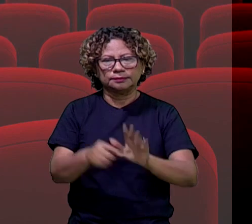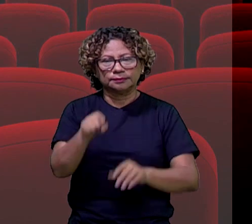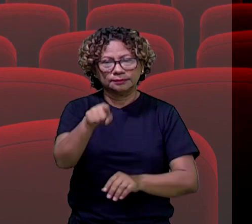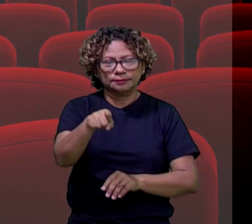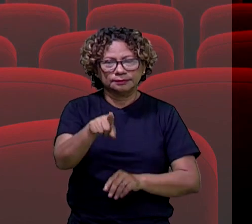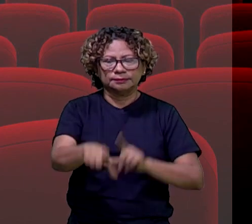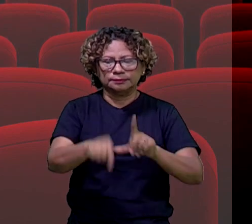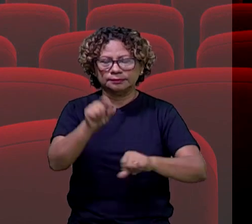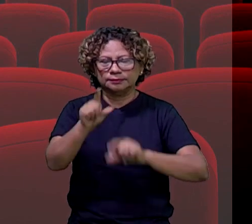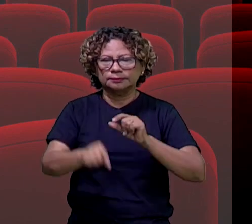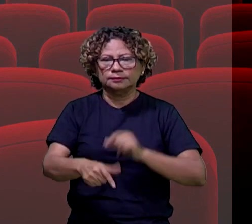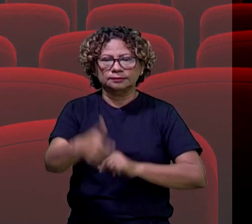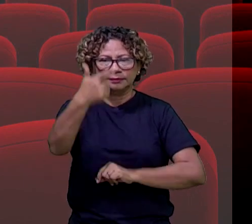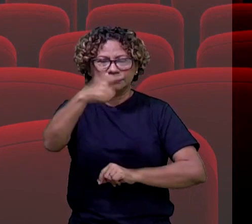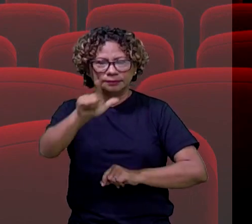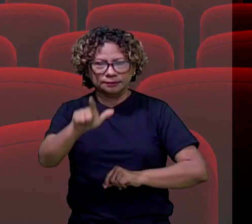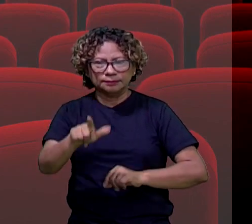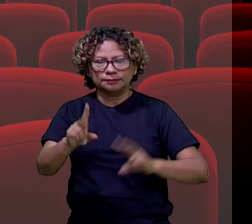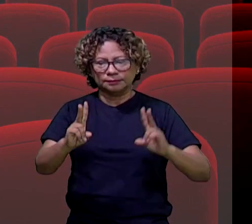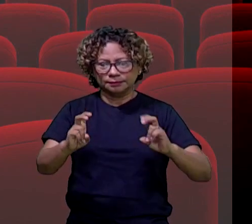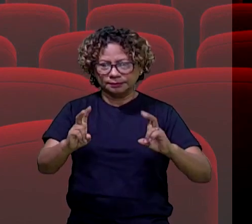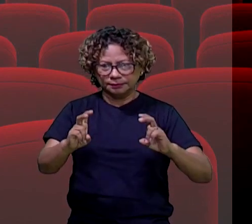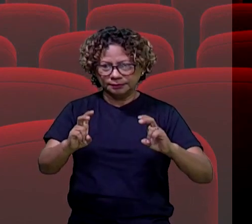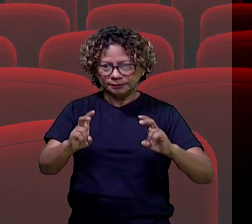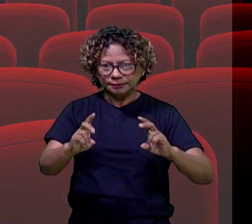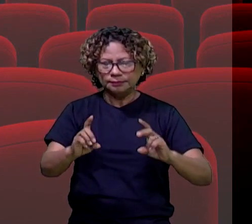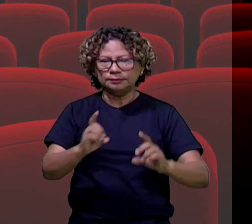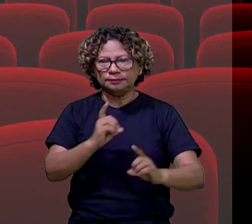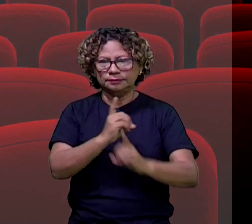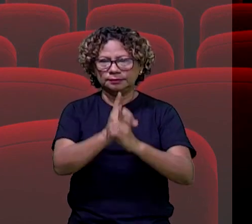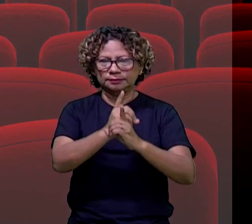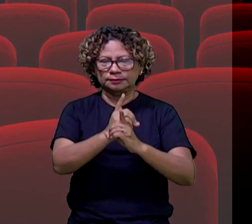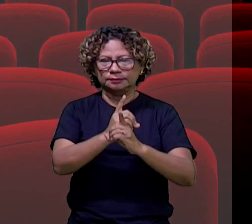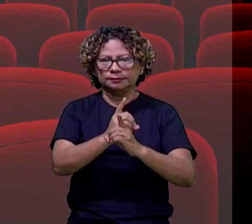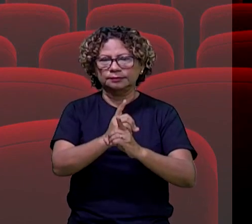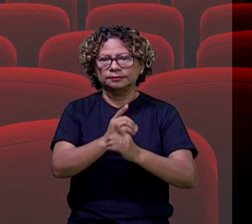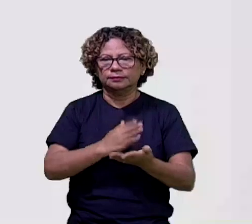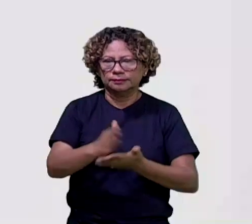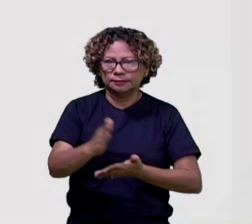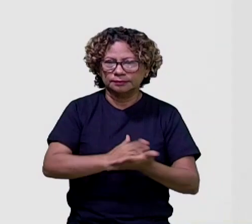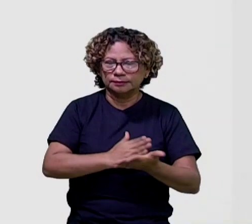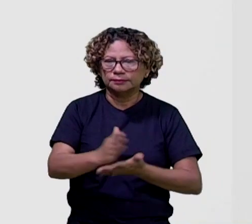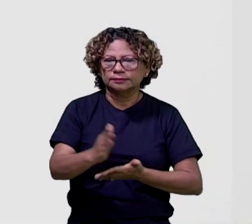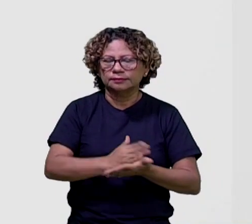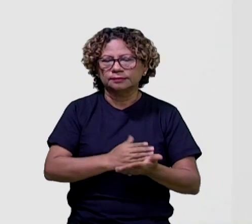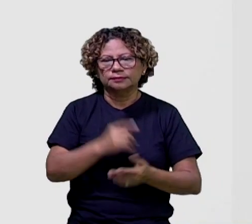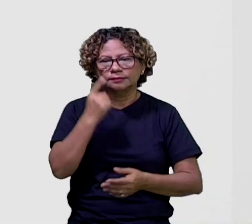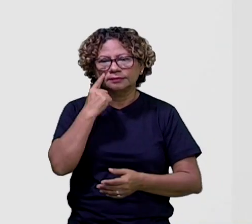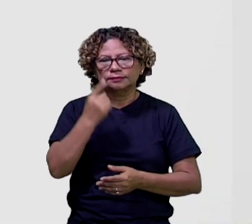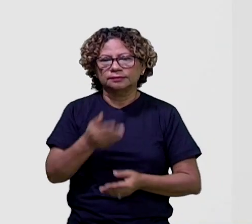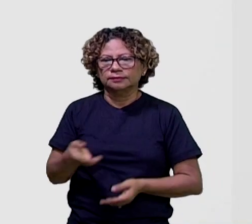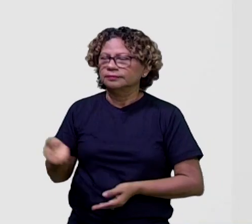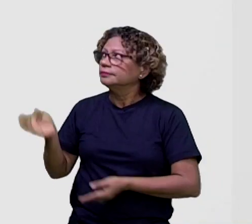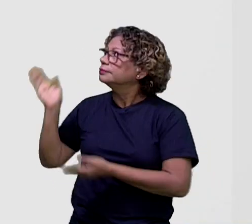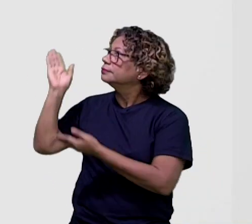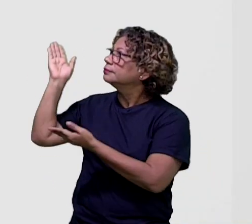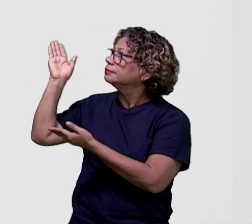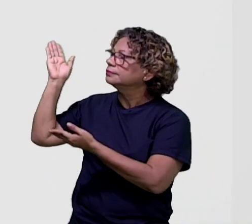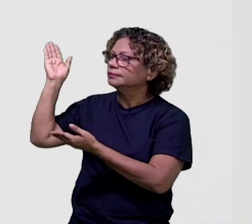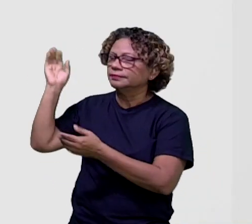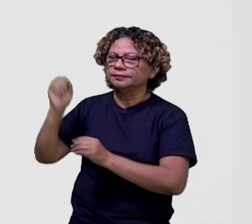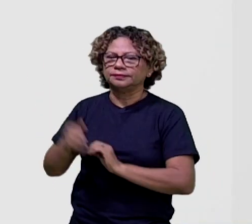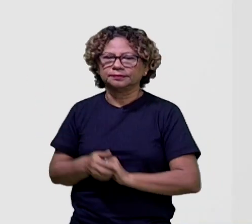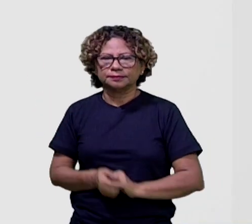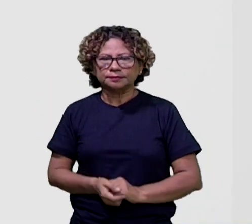A temática do nosso próximo encontro e a gente tem aí algumas sugestões. Observa aí na nossa cartela. O que você quer conversar